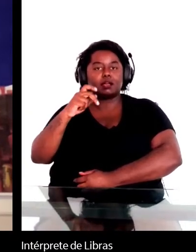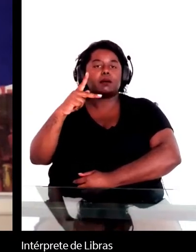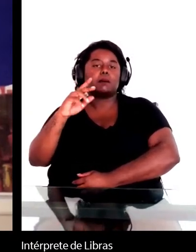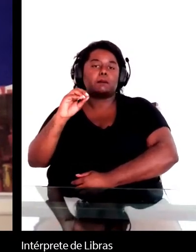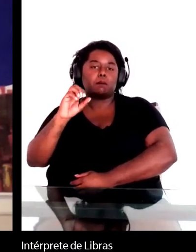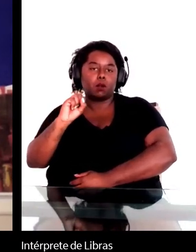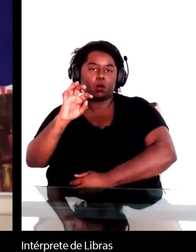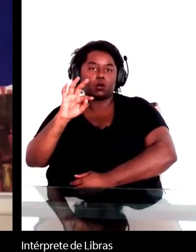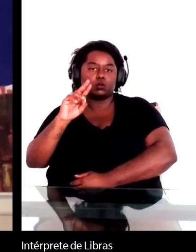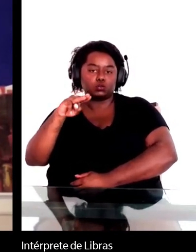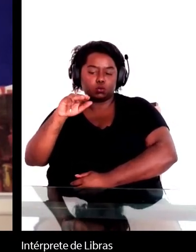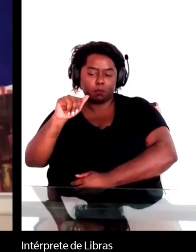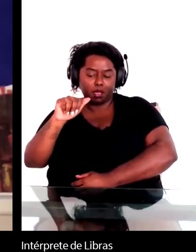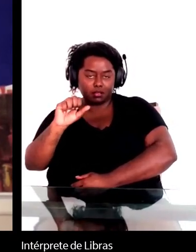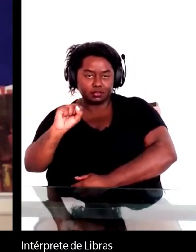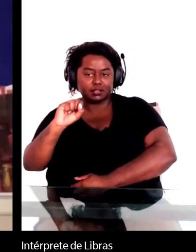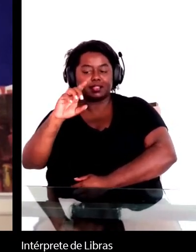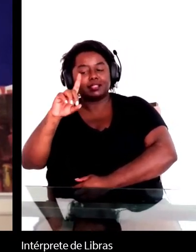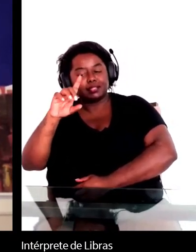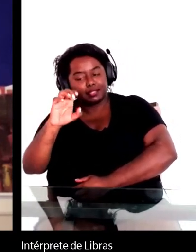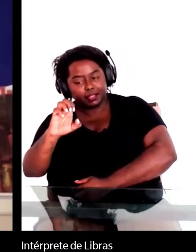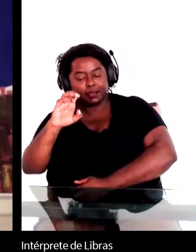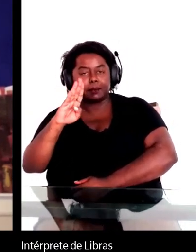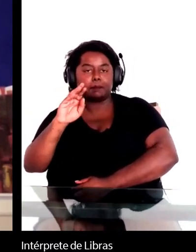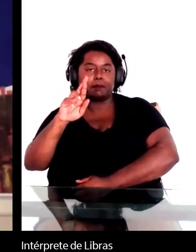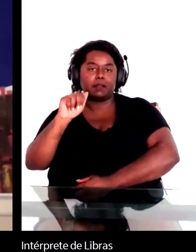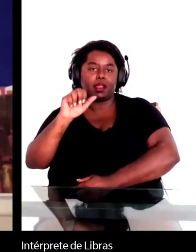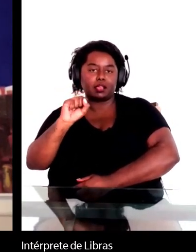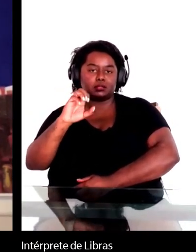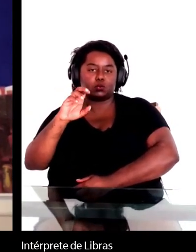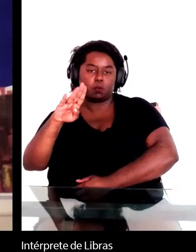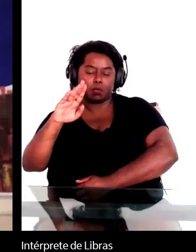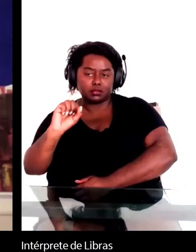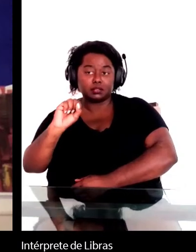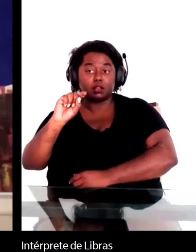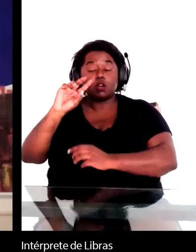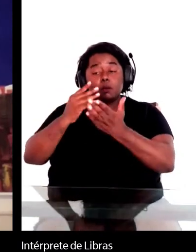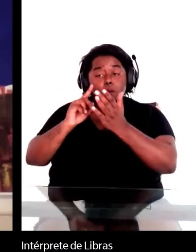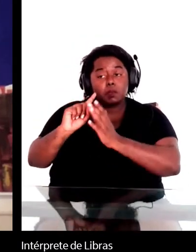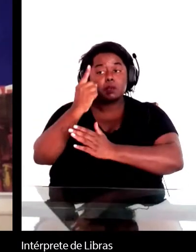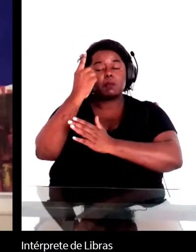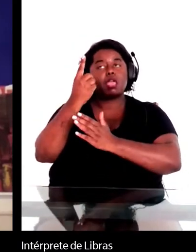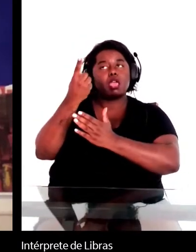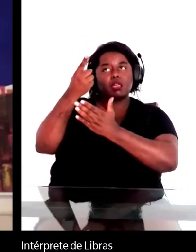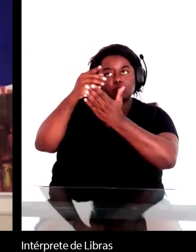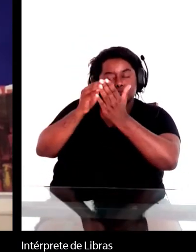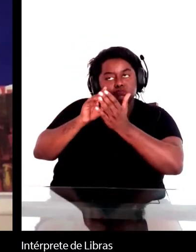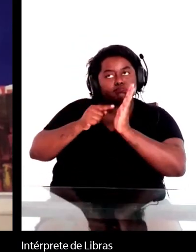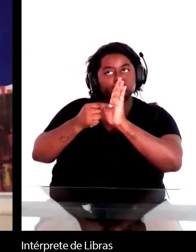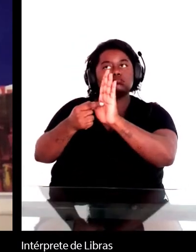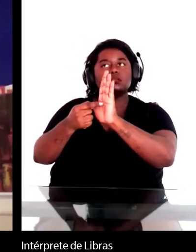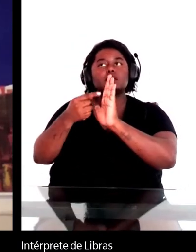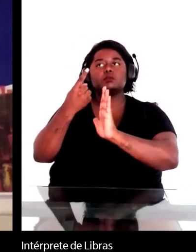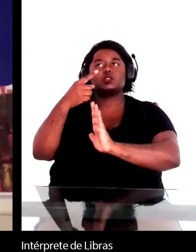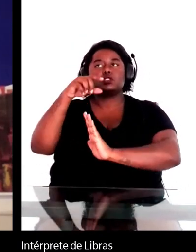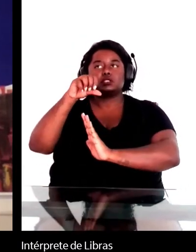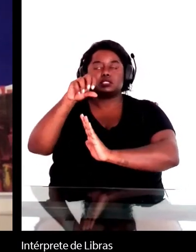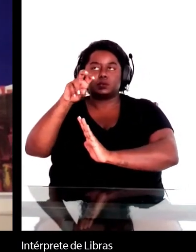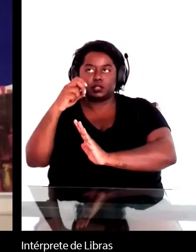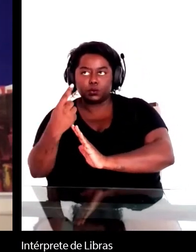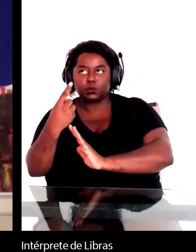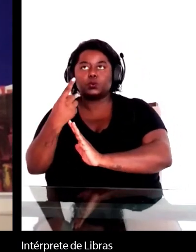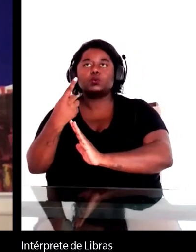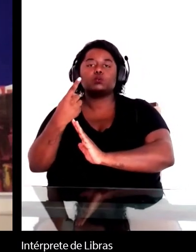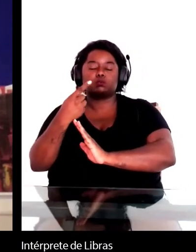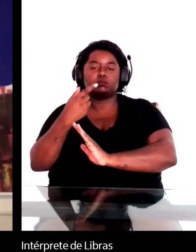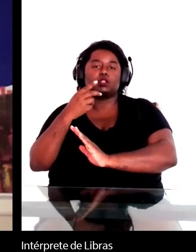apareceu em São Paulo, em inglês, em 51, e depois em Nova York, com aquele título estranho, Epitaph of a